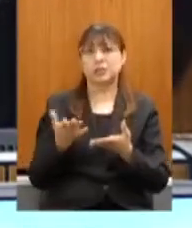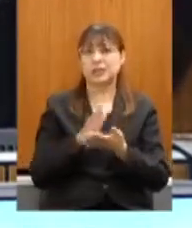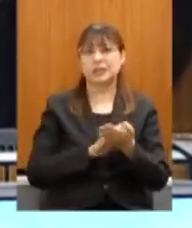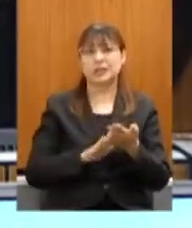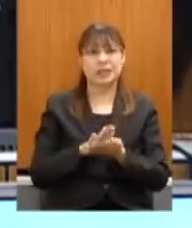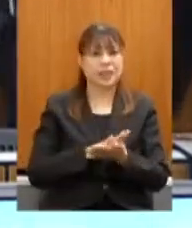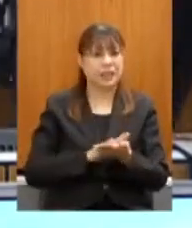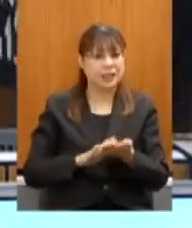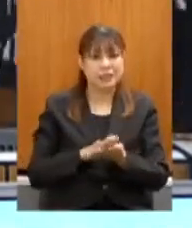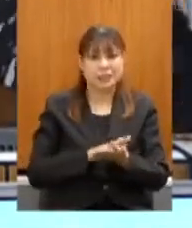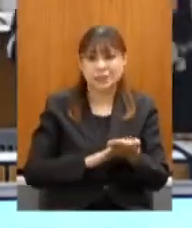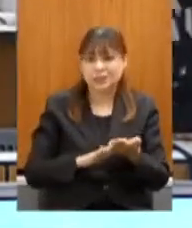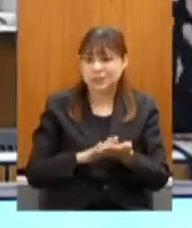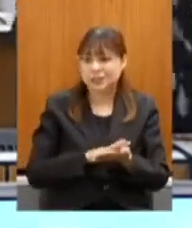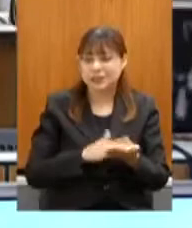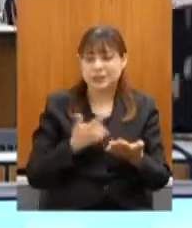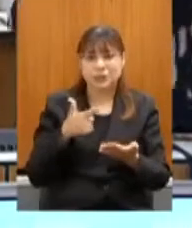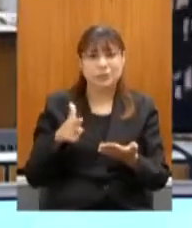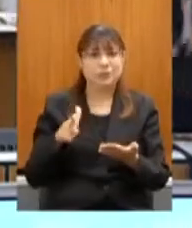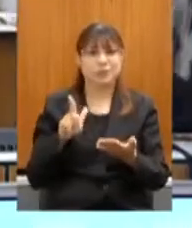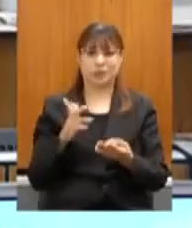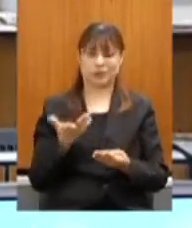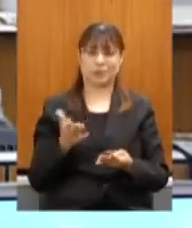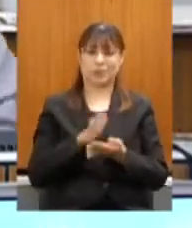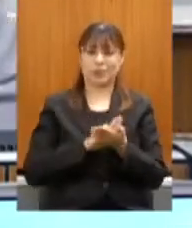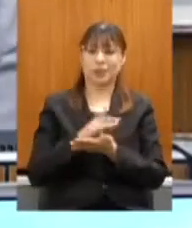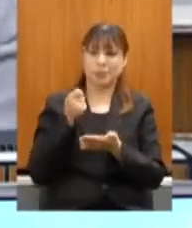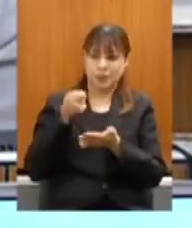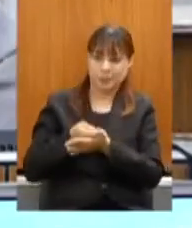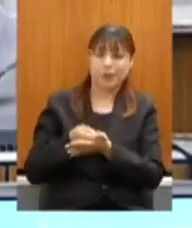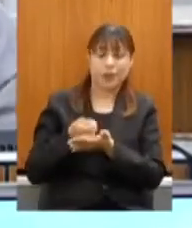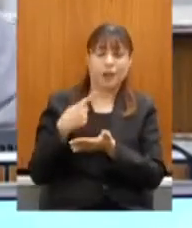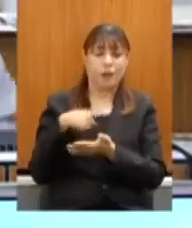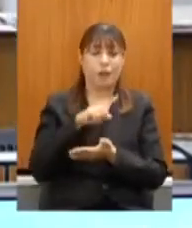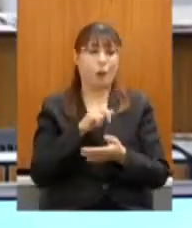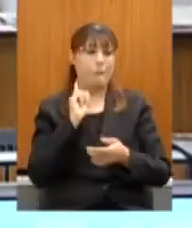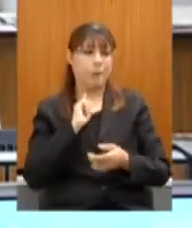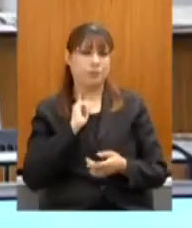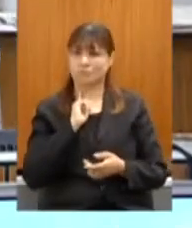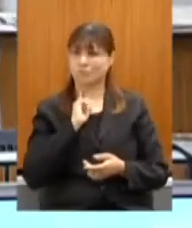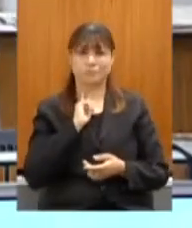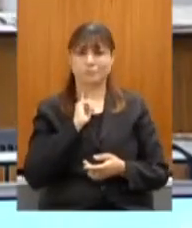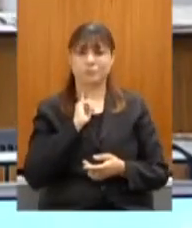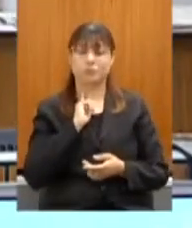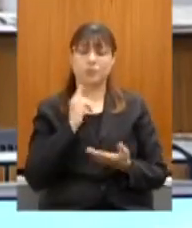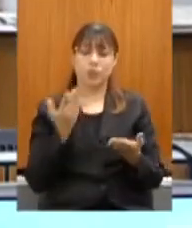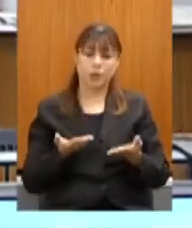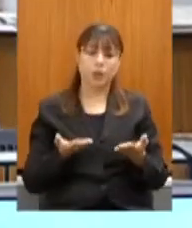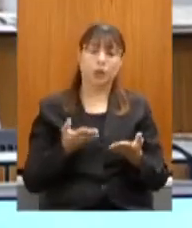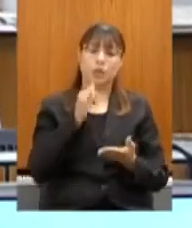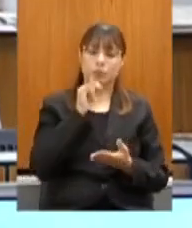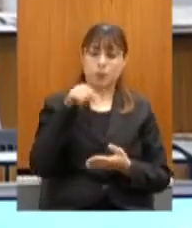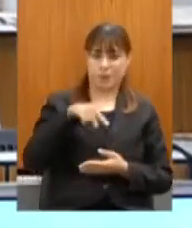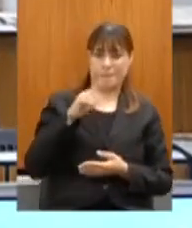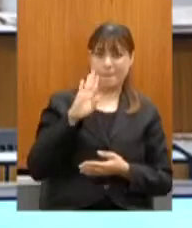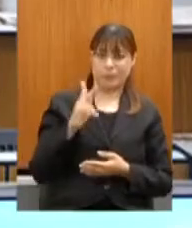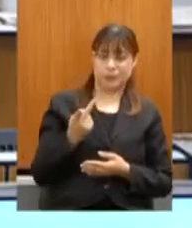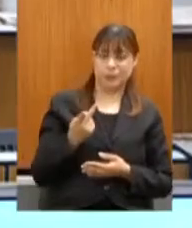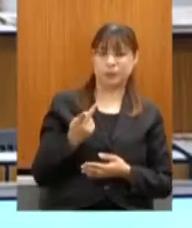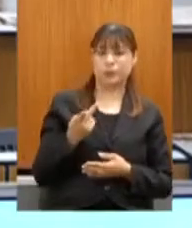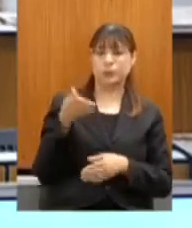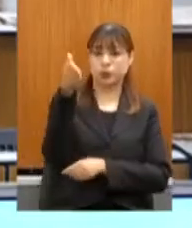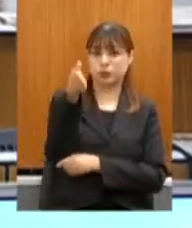pacotes. Não existe. E, sobretudo, em Belo Horizonte, uma vez que o interior está bem, em Belo Horizonte, a rede